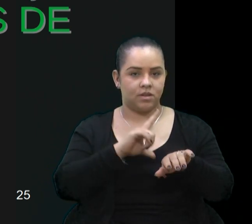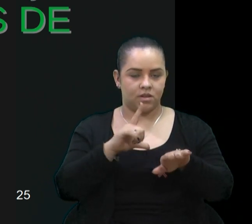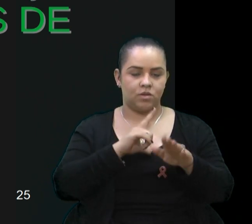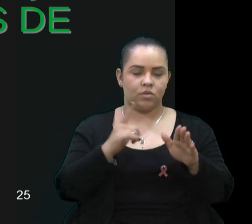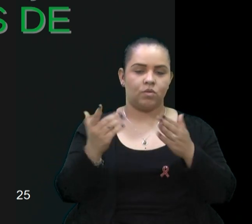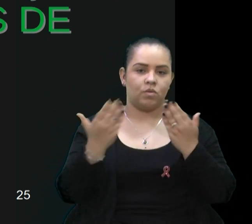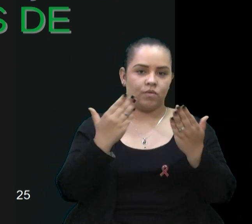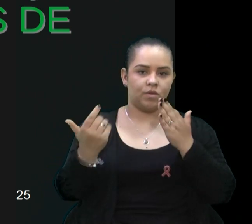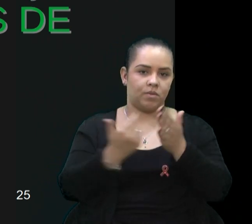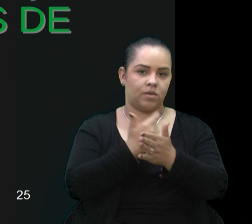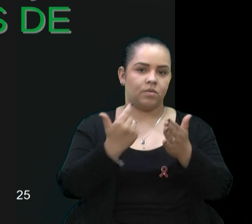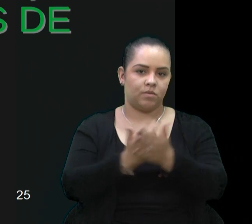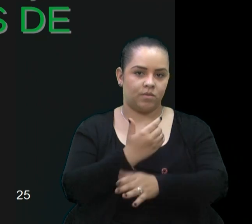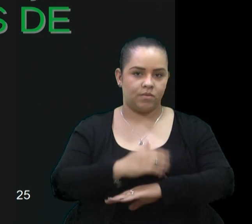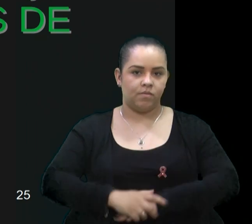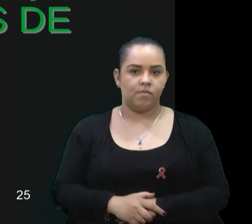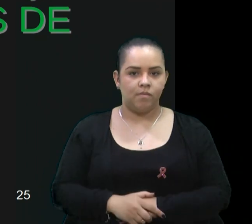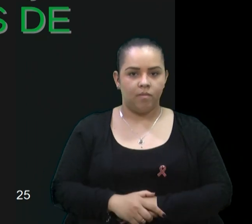alguma dúvida?